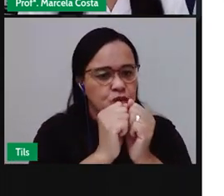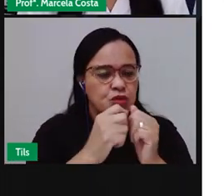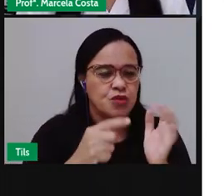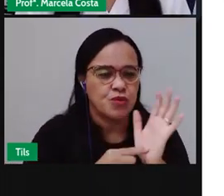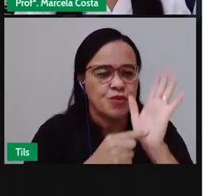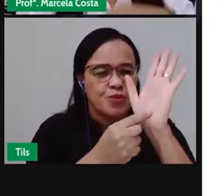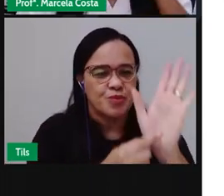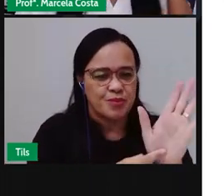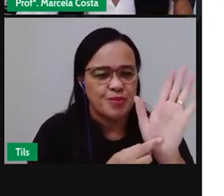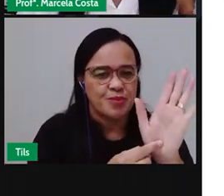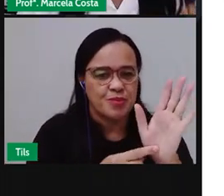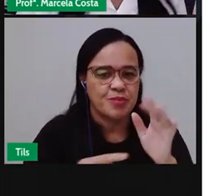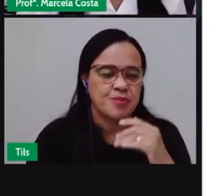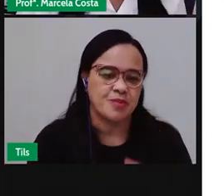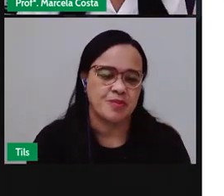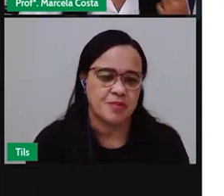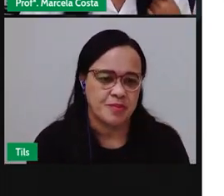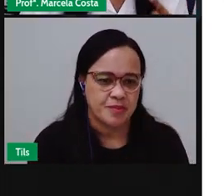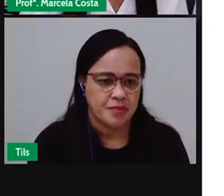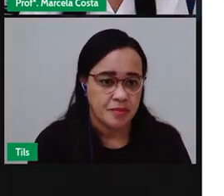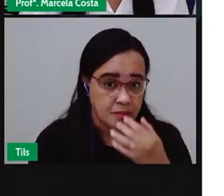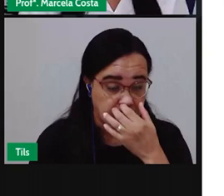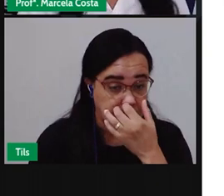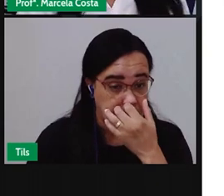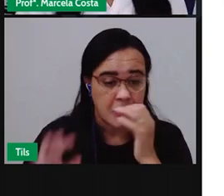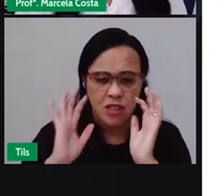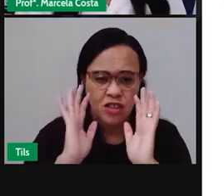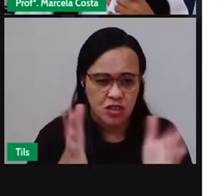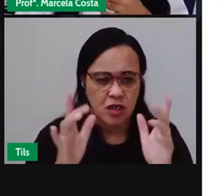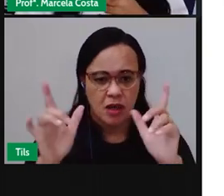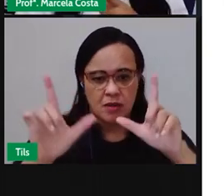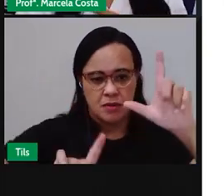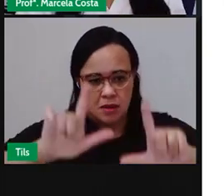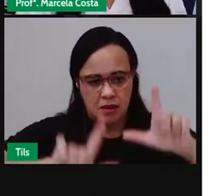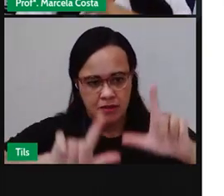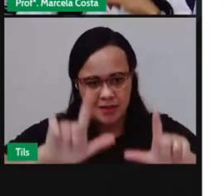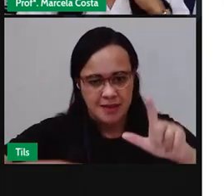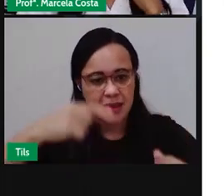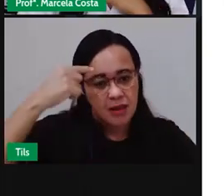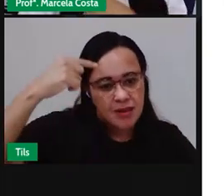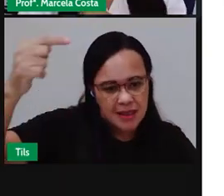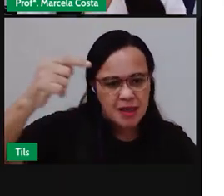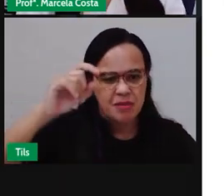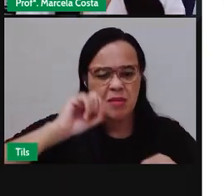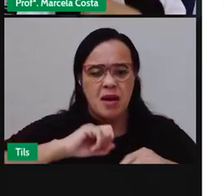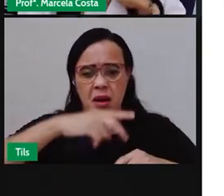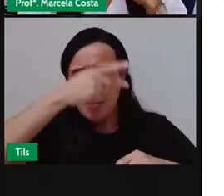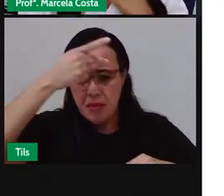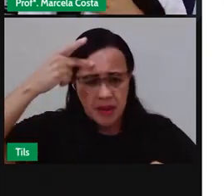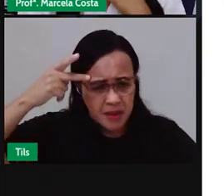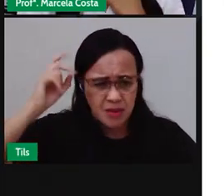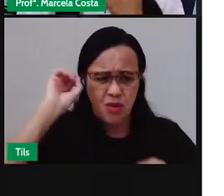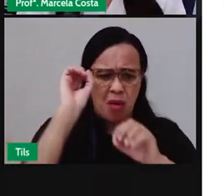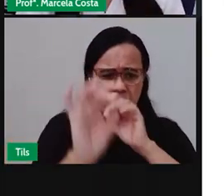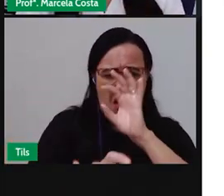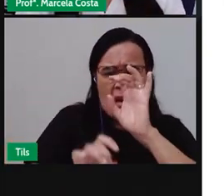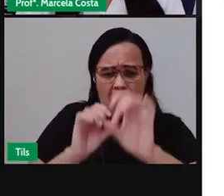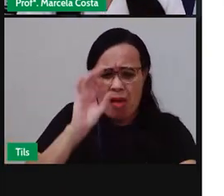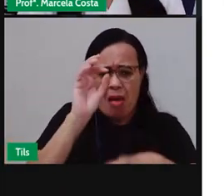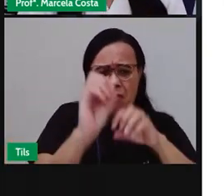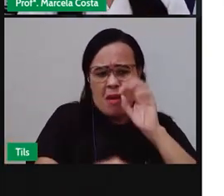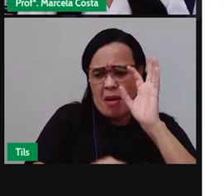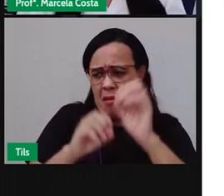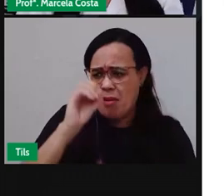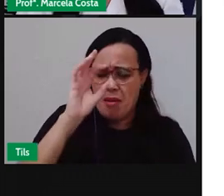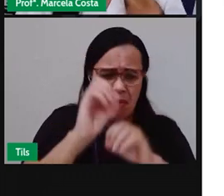Vimos na outra reportagem a situação em que os moradores jogavam muito lixo